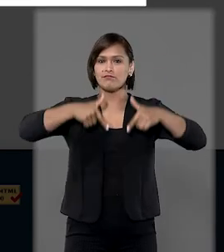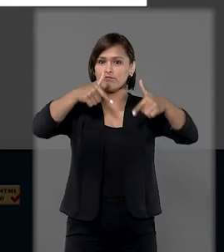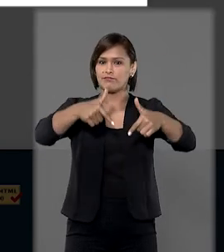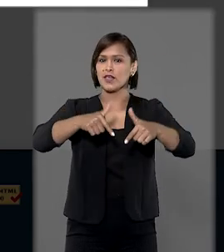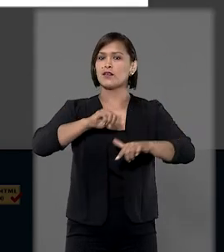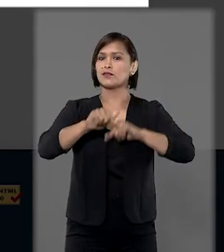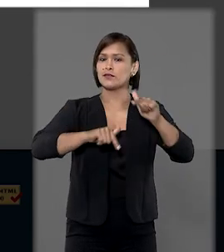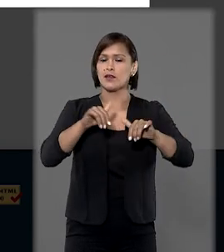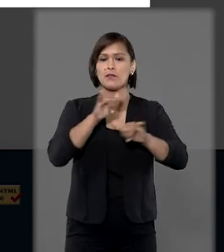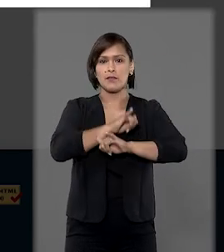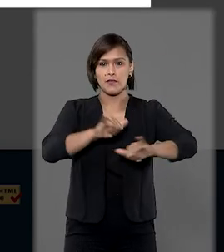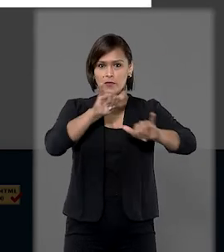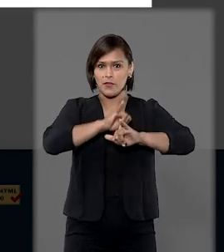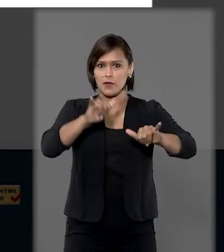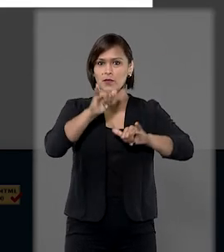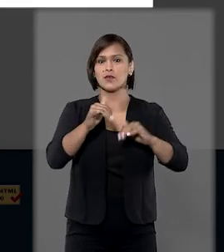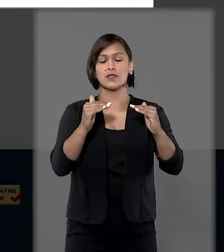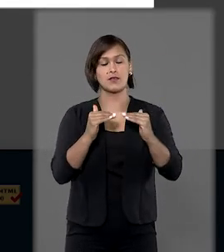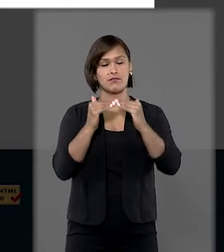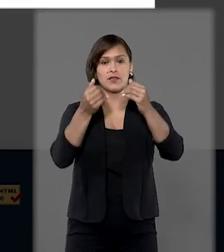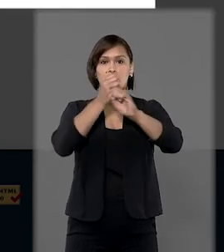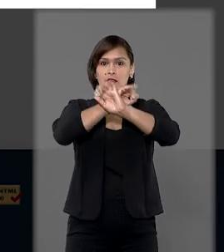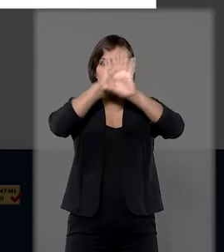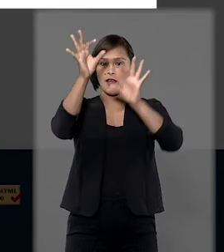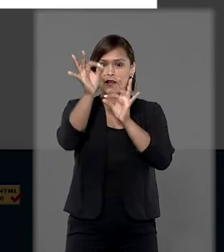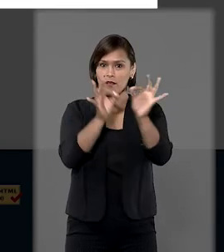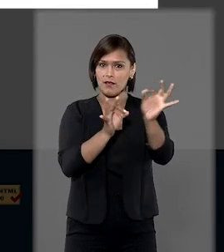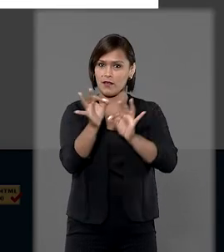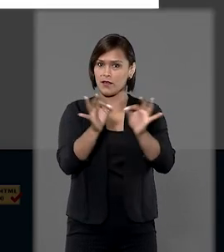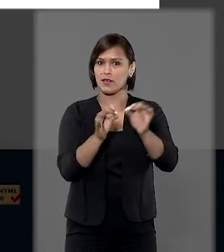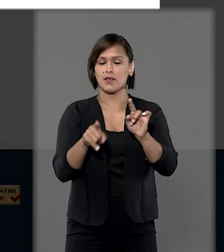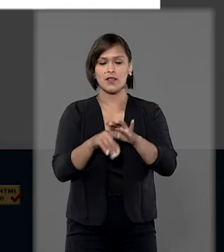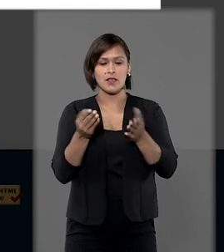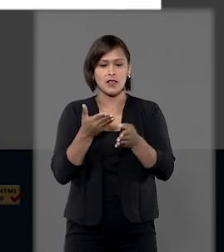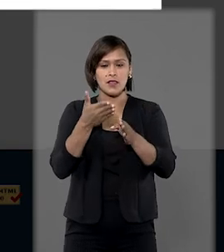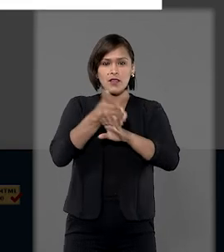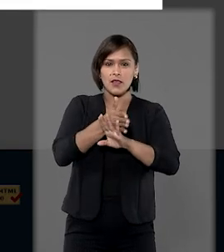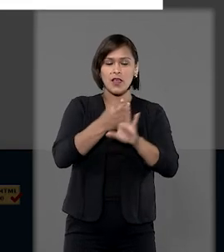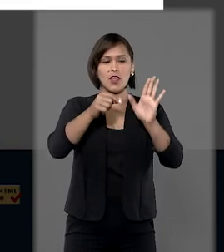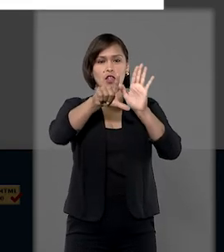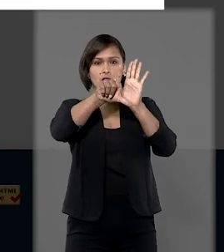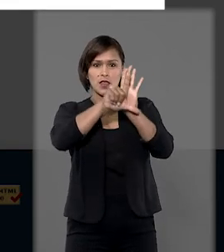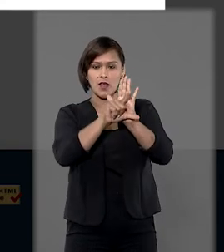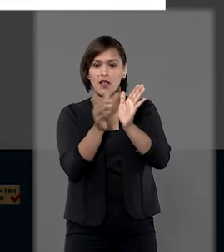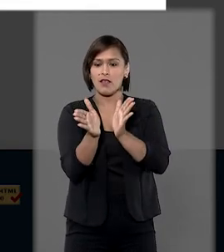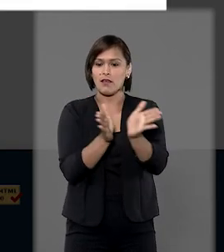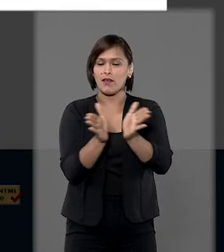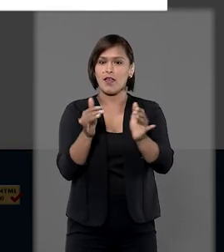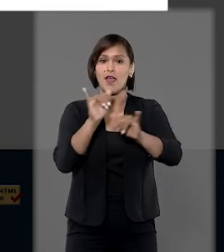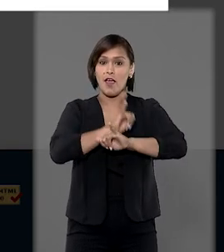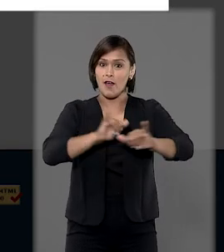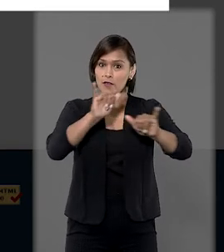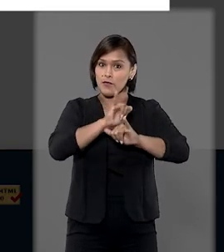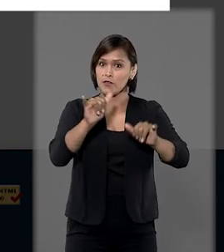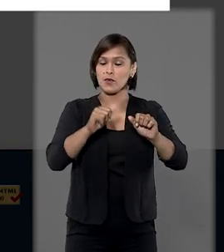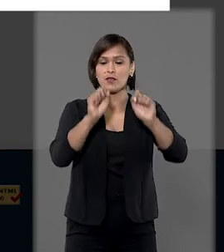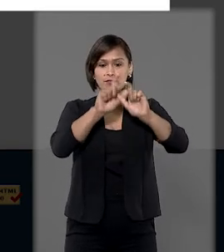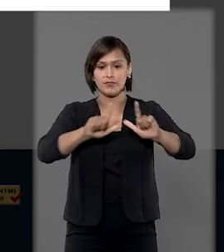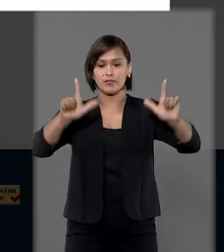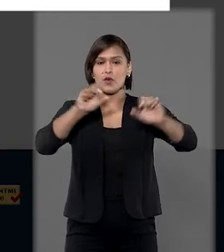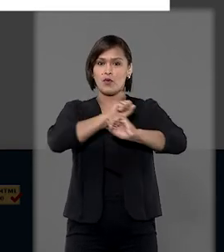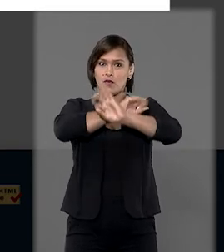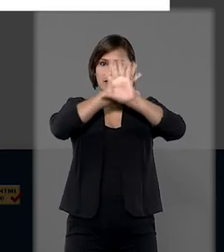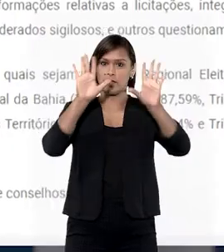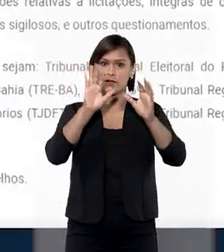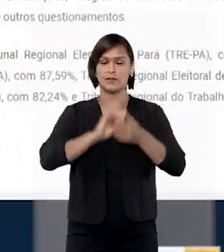proativo da informação, de maneira clara e organizada, dentro do escopo da Lei de Acesso à Informação no Portal da